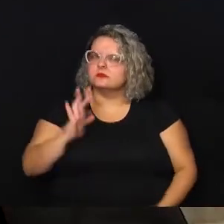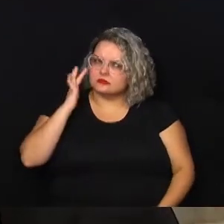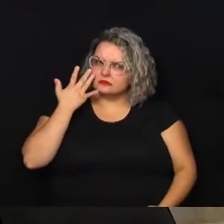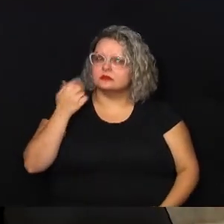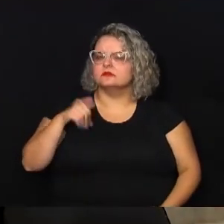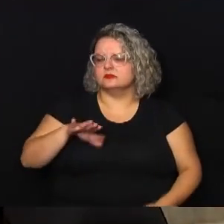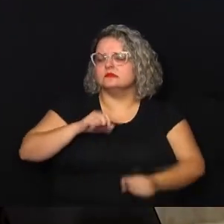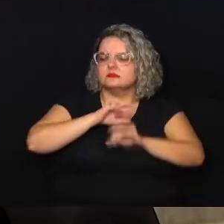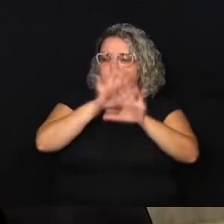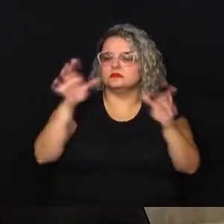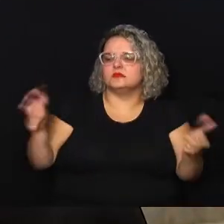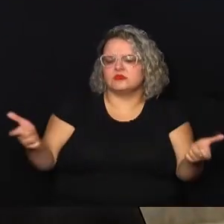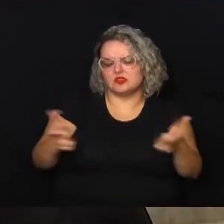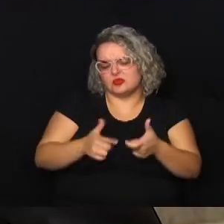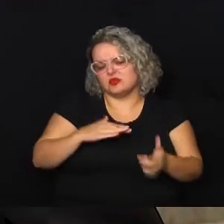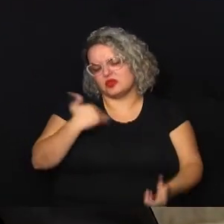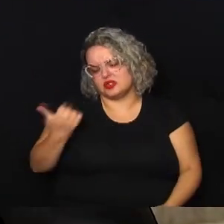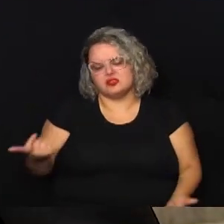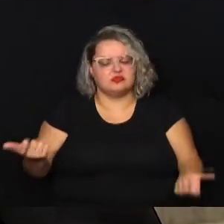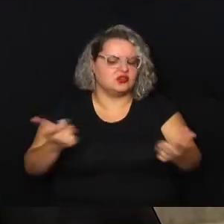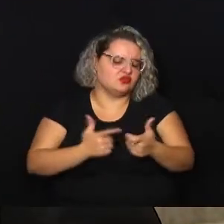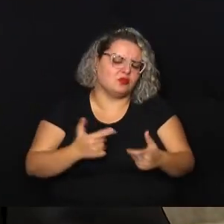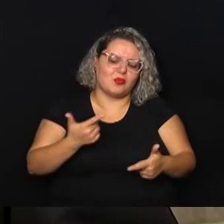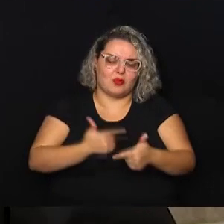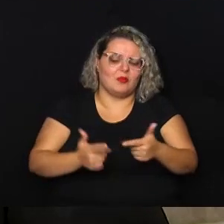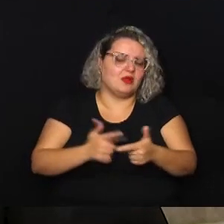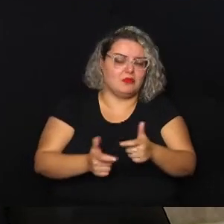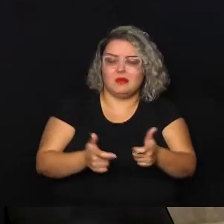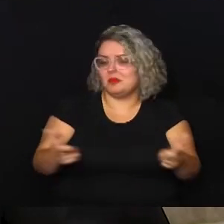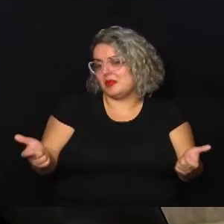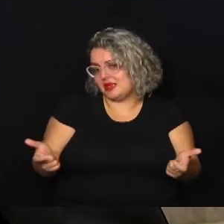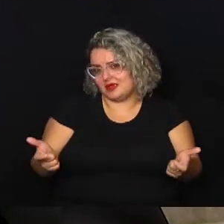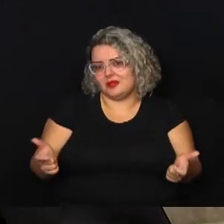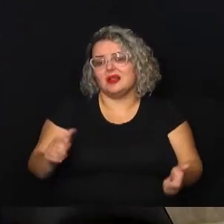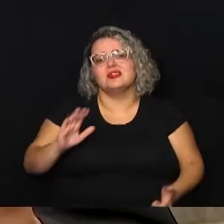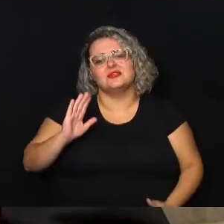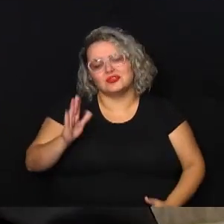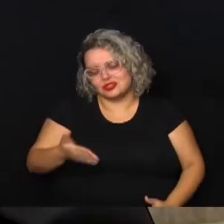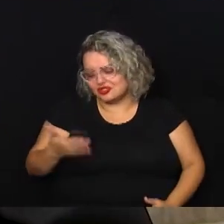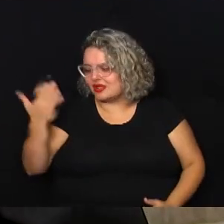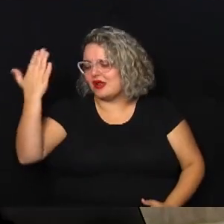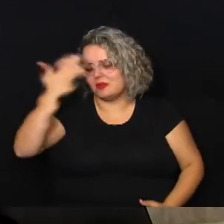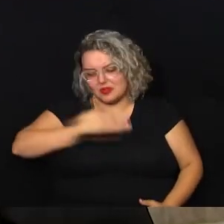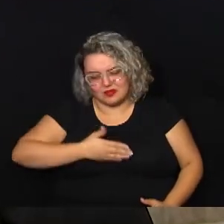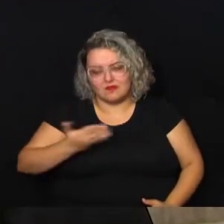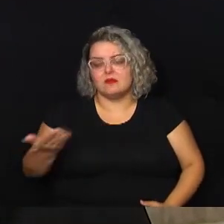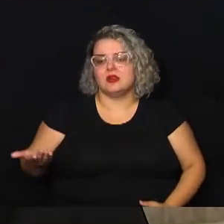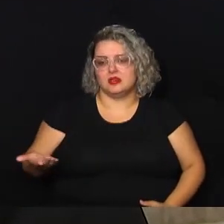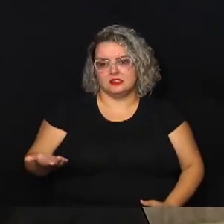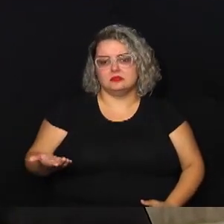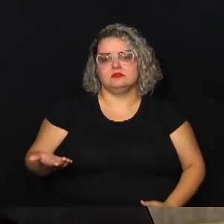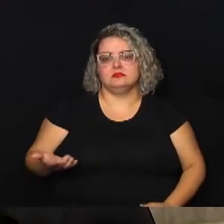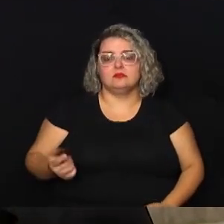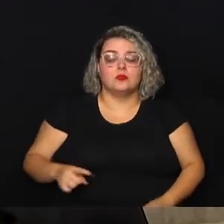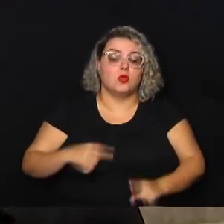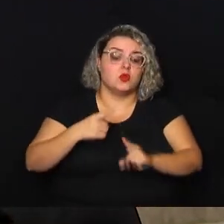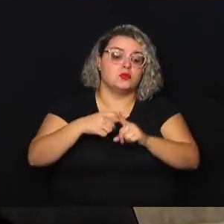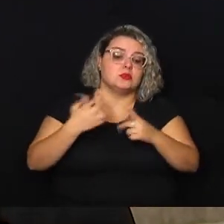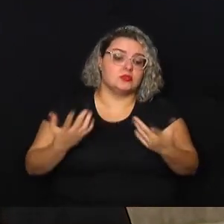Então eu acho que é mais transparência, diminui letalidade, diminui conflitos É uma política já comprovadamente